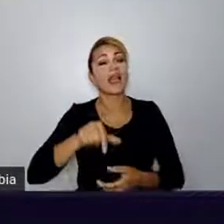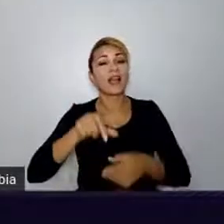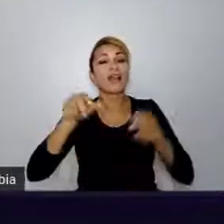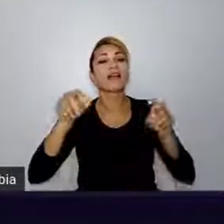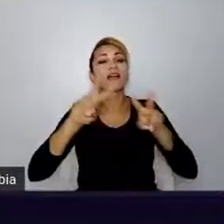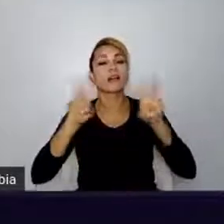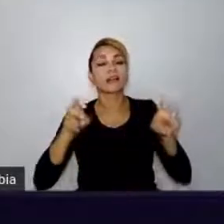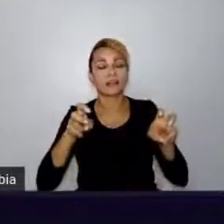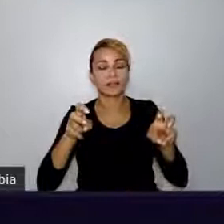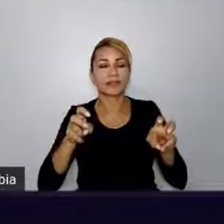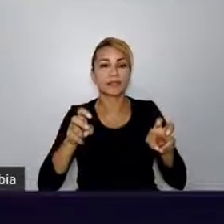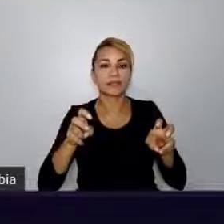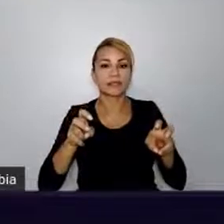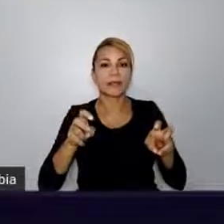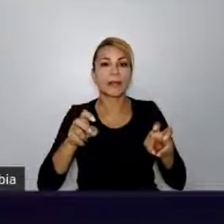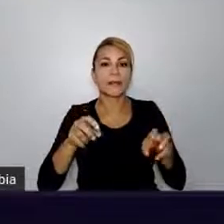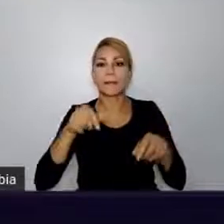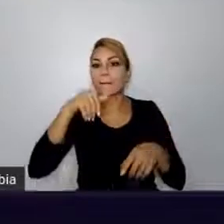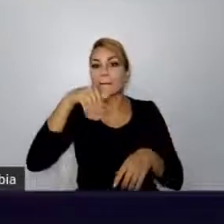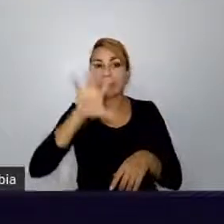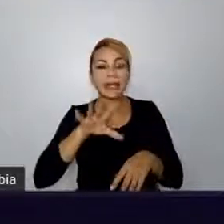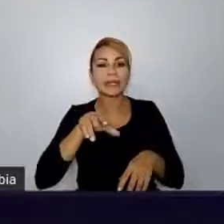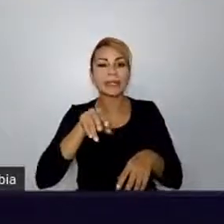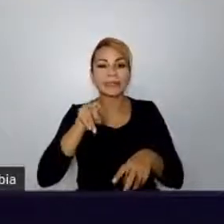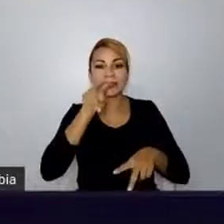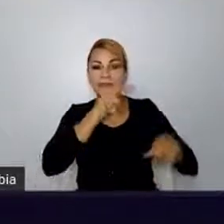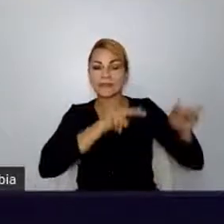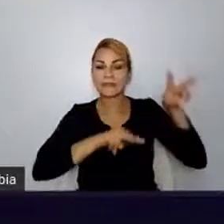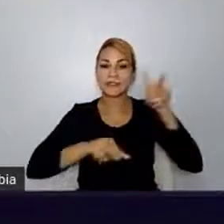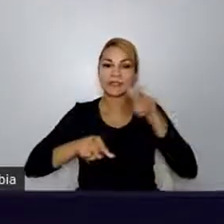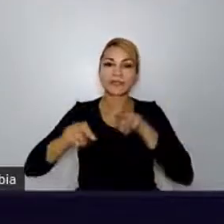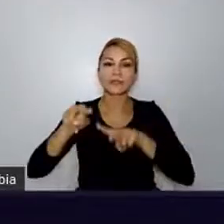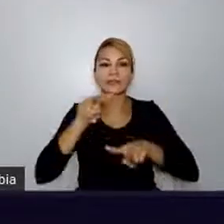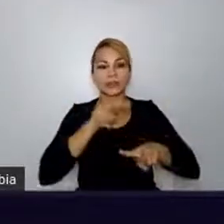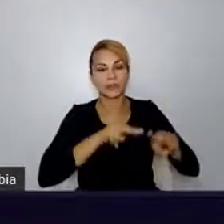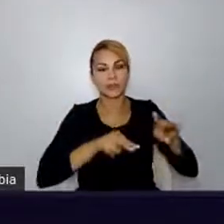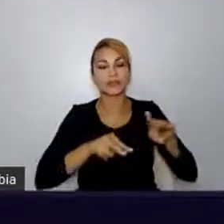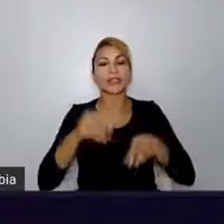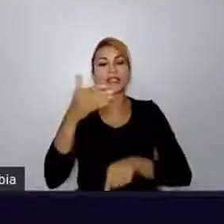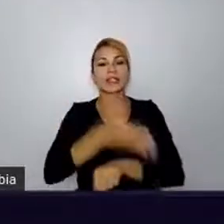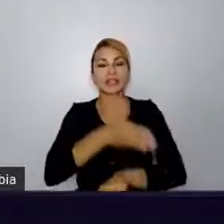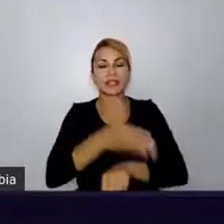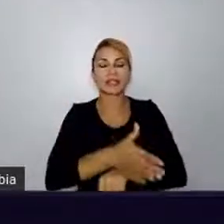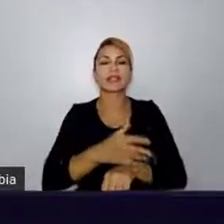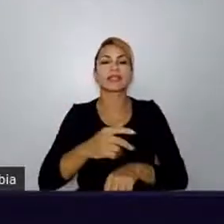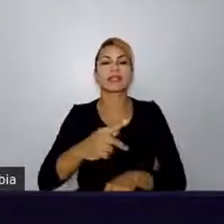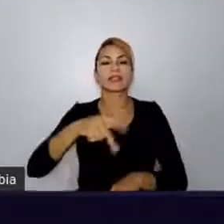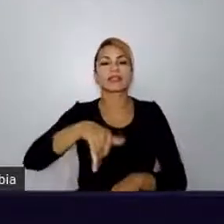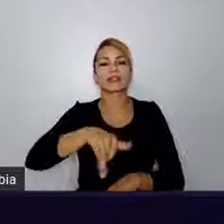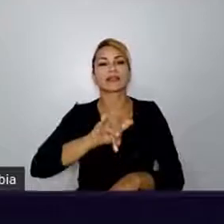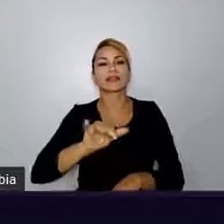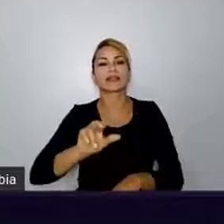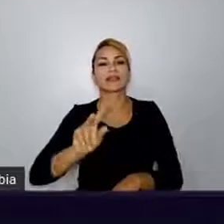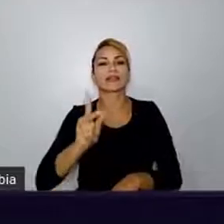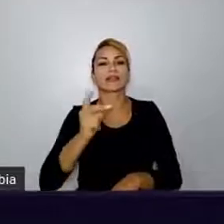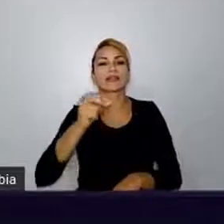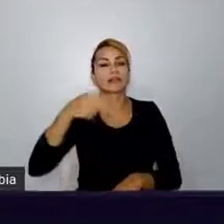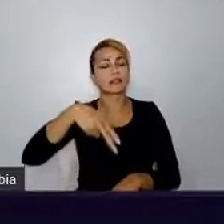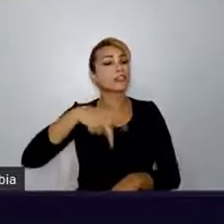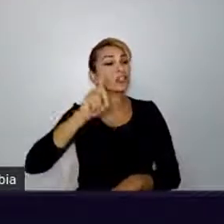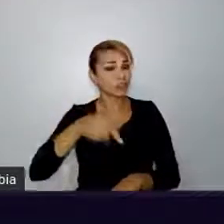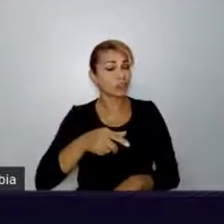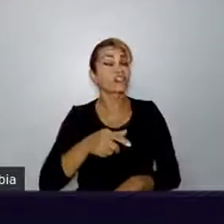foi mais visualizada dentre questões Python. E ela foi perguntada há 12 anos. Ela foi